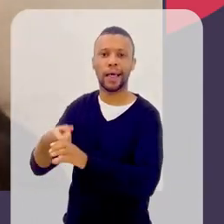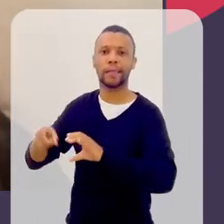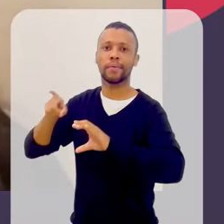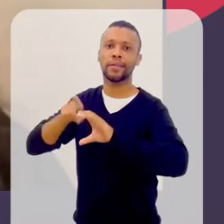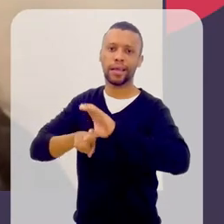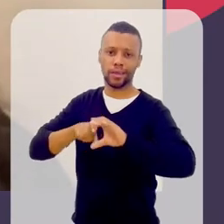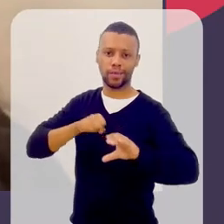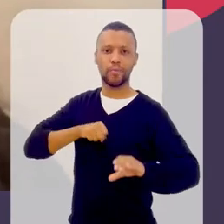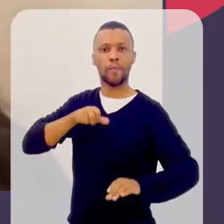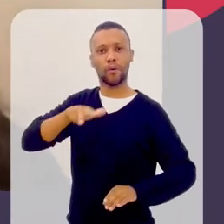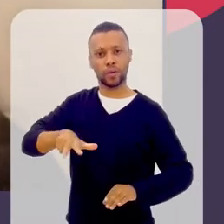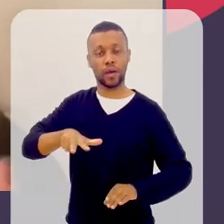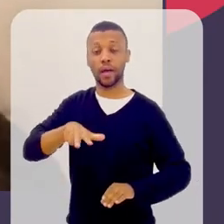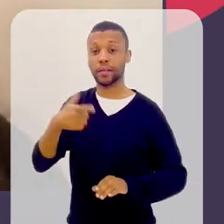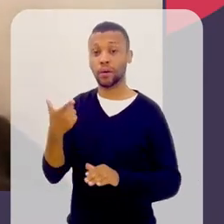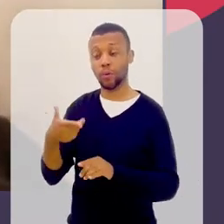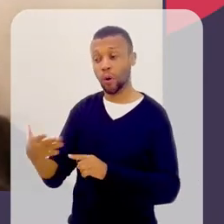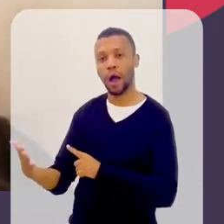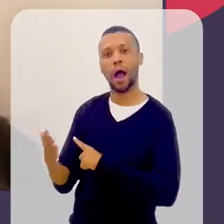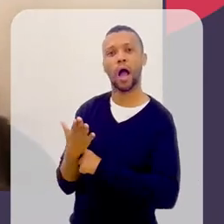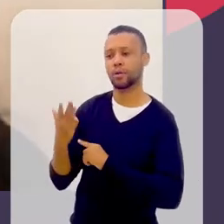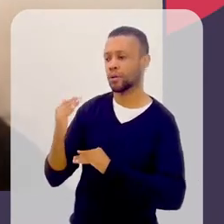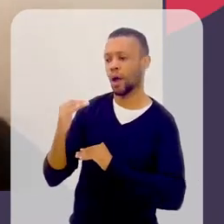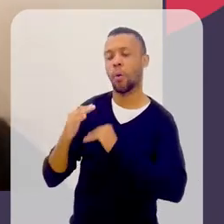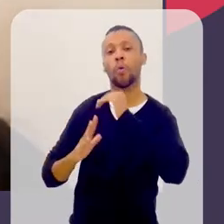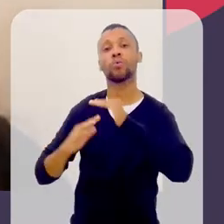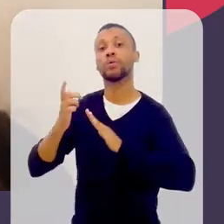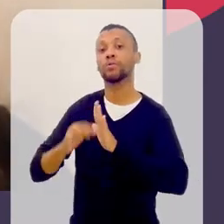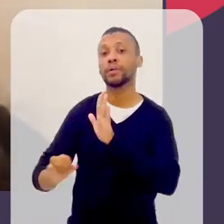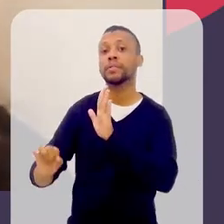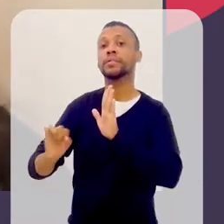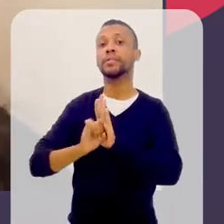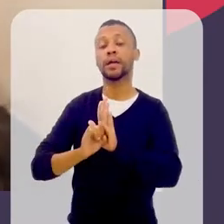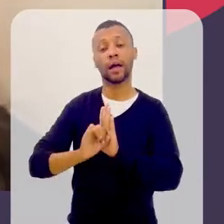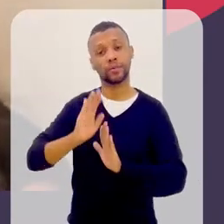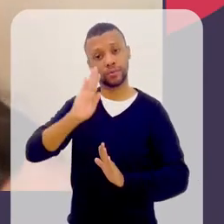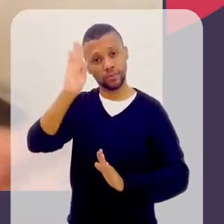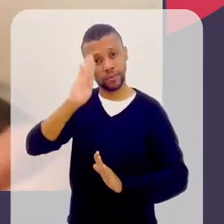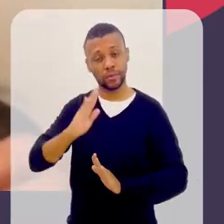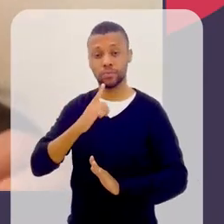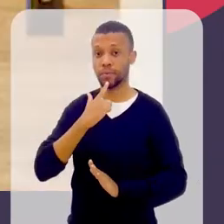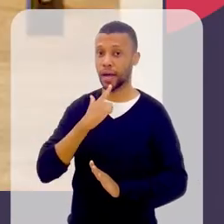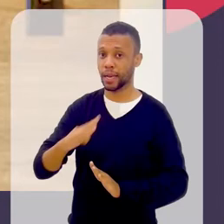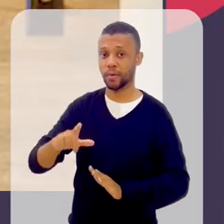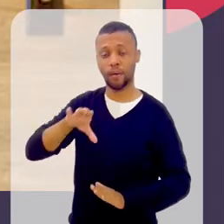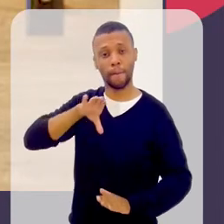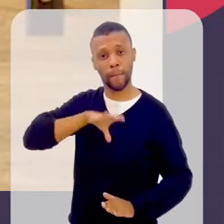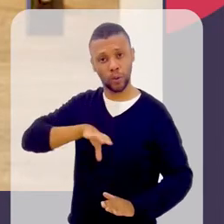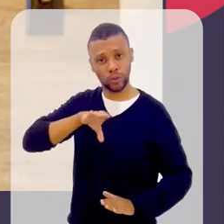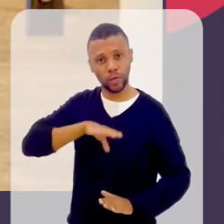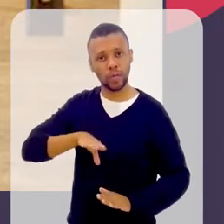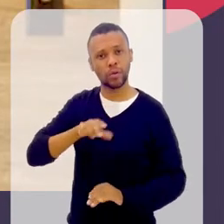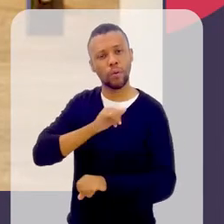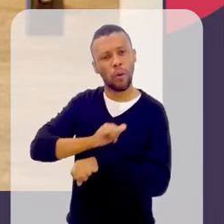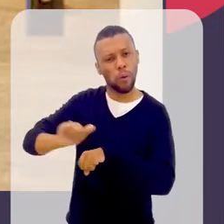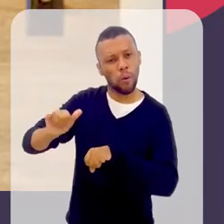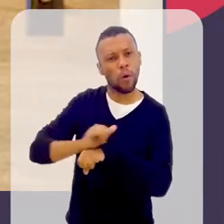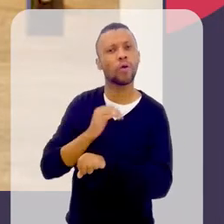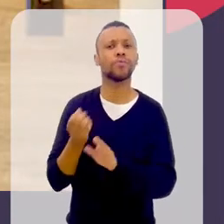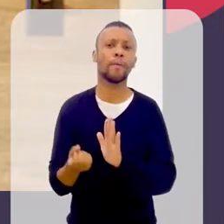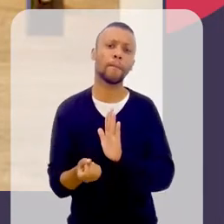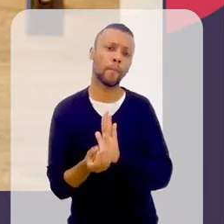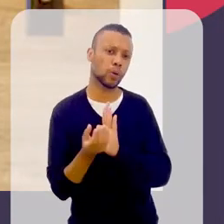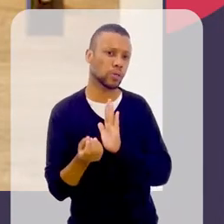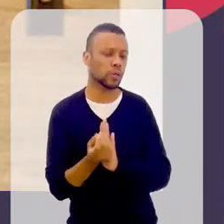da identidade brasileira, né? Então, a língua portuguesa, como um